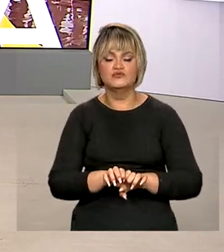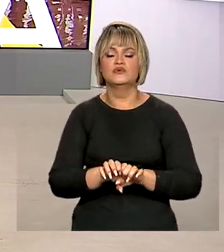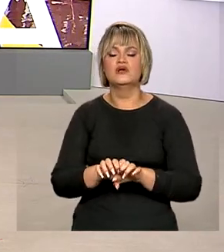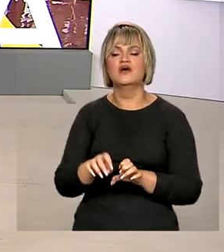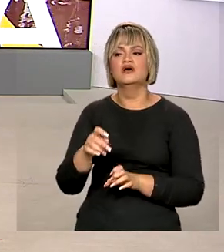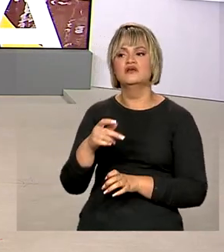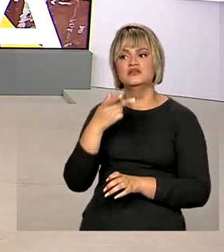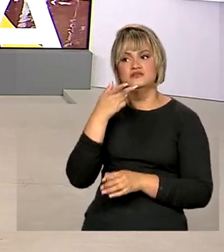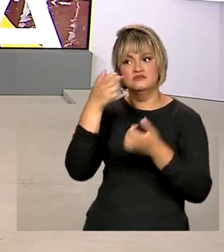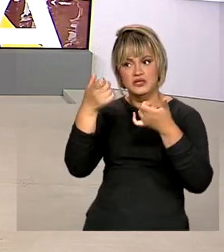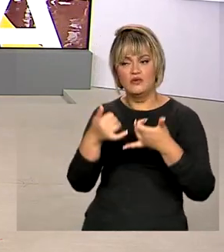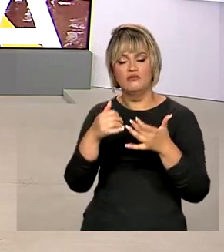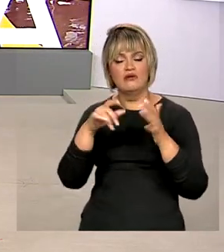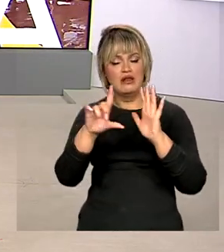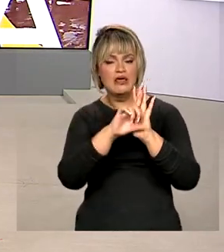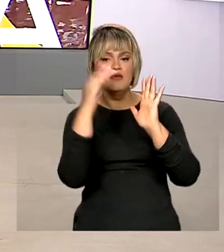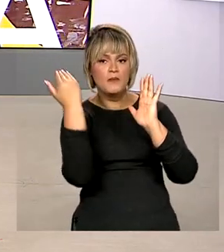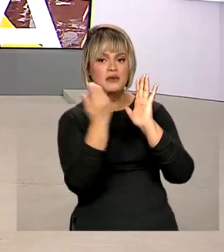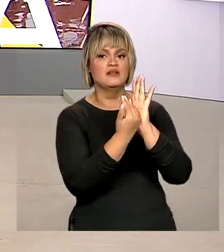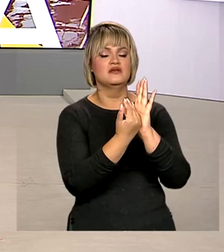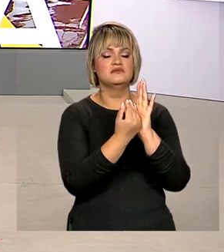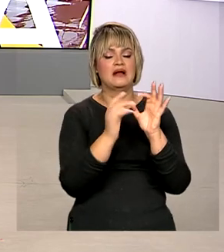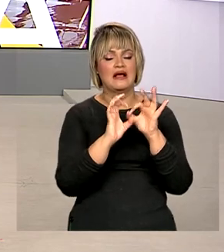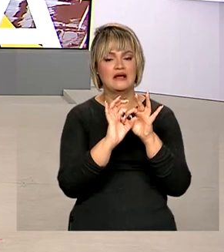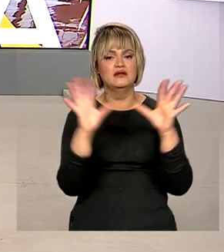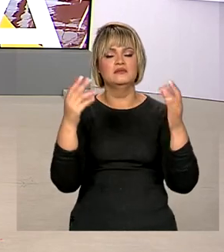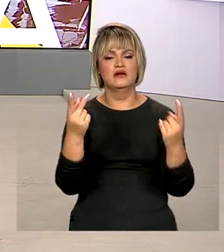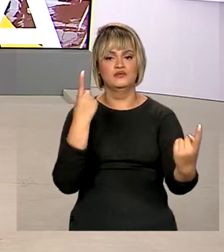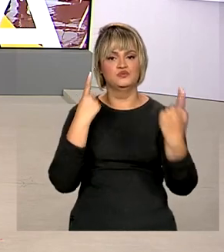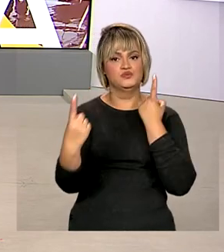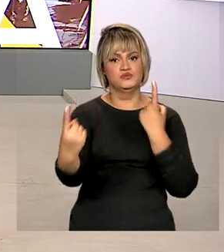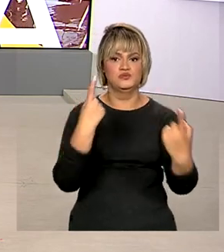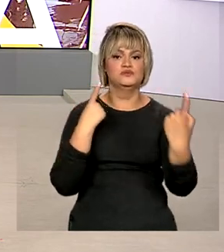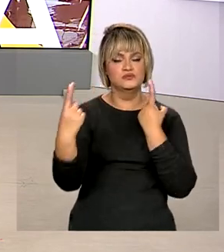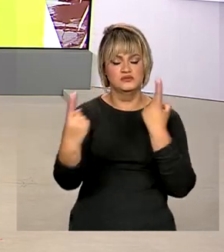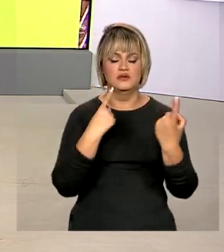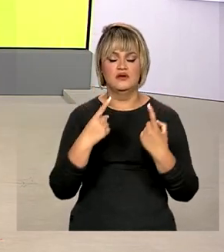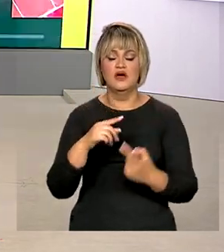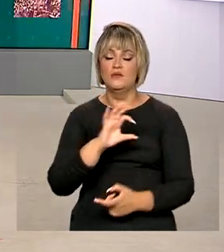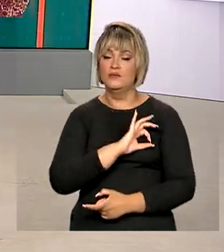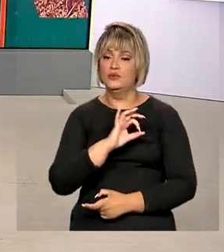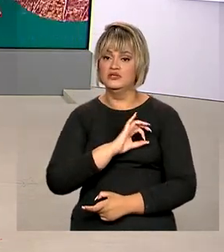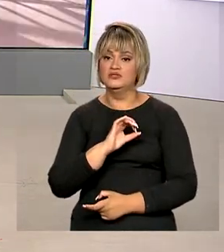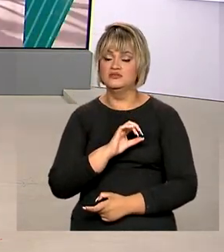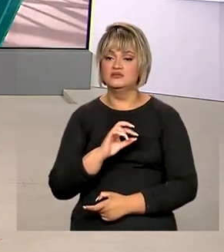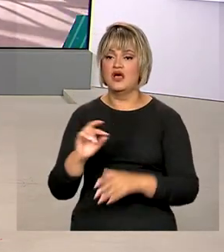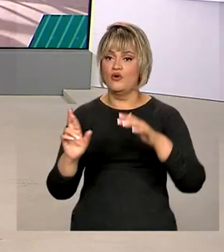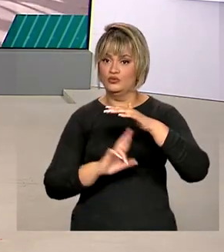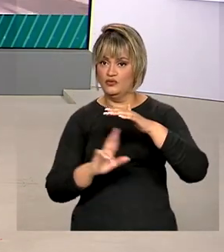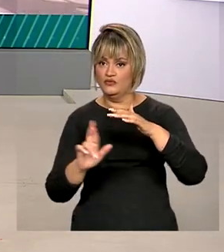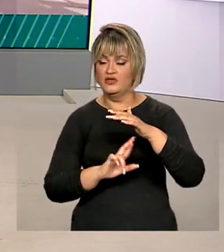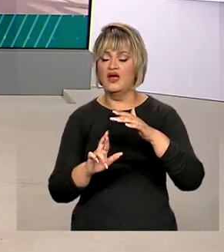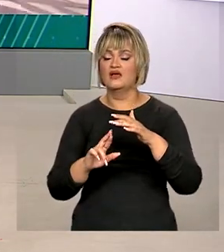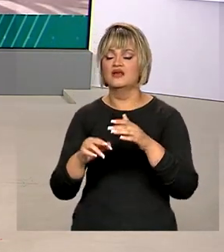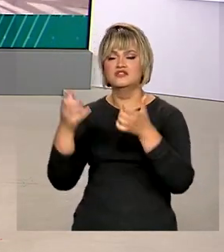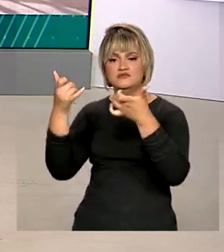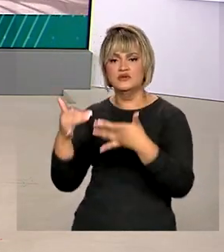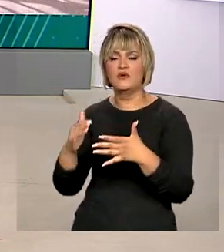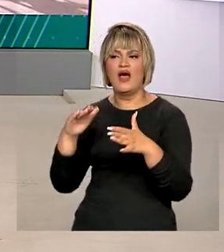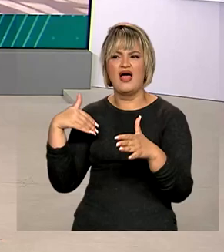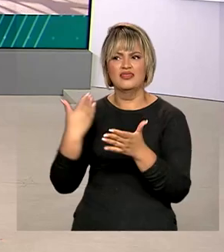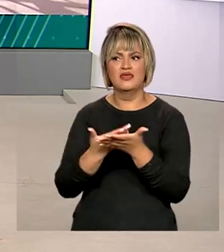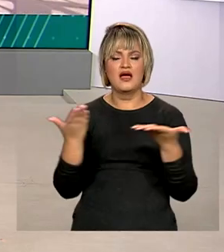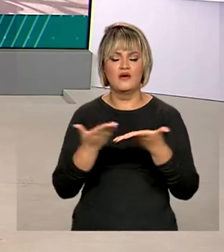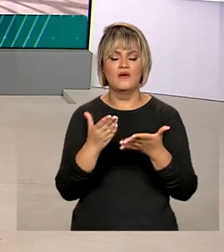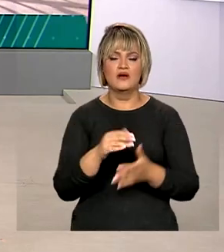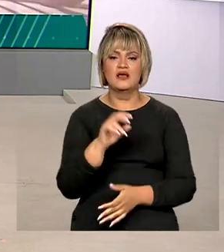respeito às leis para garantir a circulação nas rodovias. A Polícia Rodoviária Federal informou que foram desfeitas, até o momento,